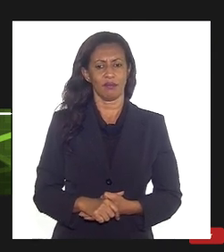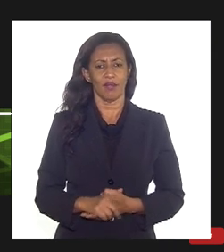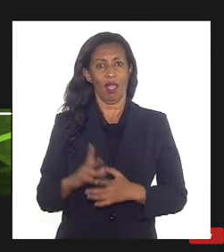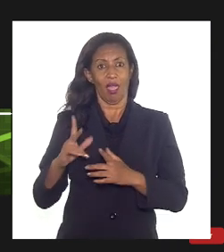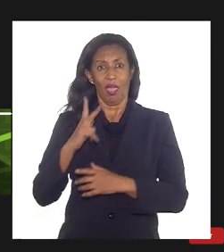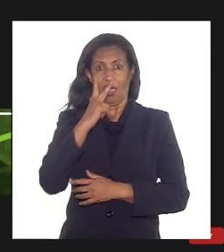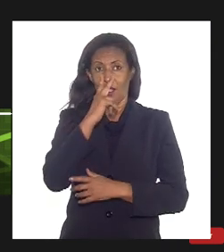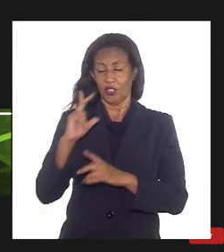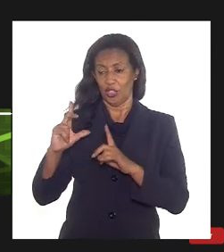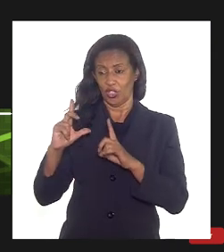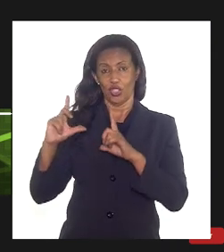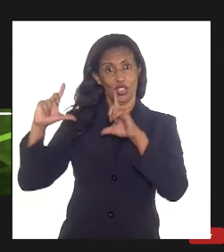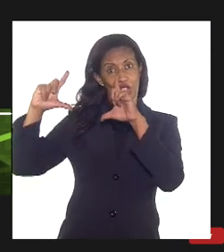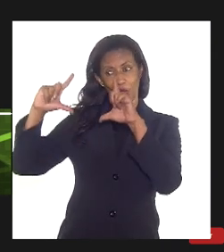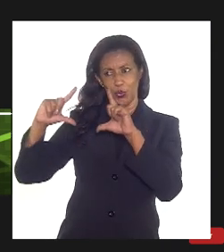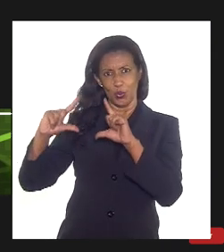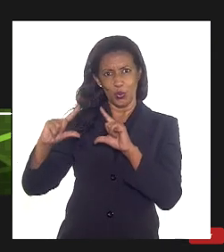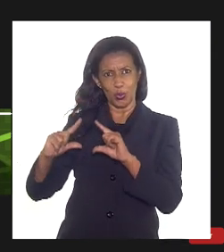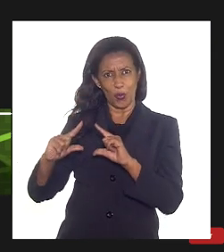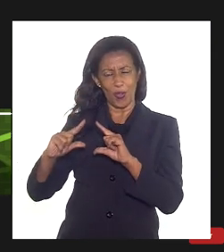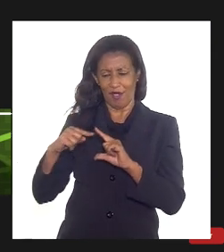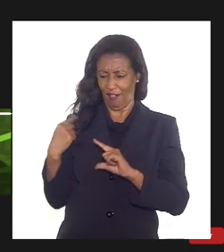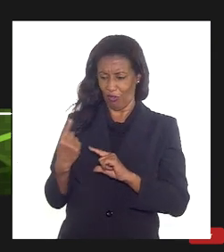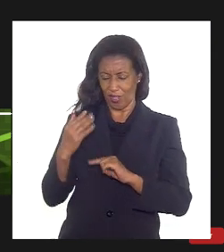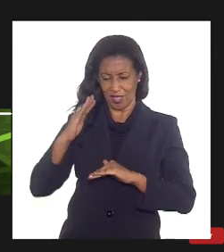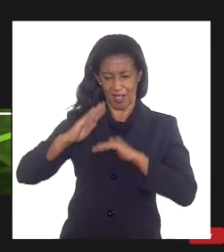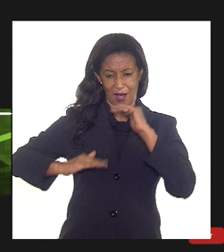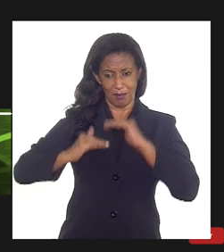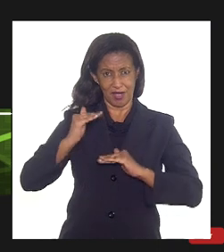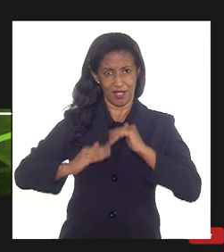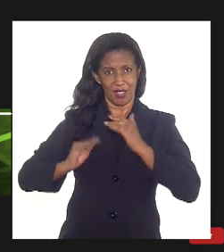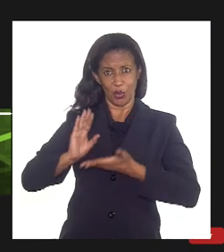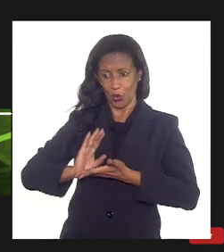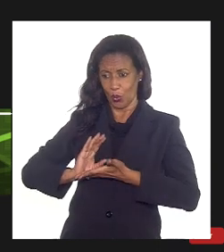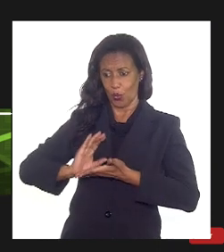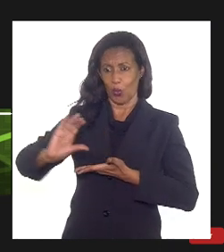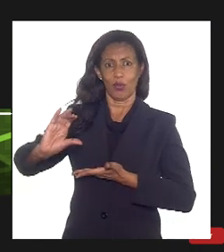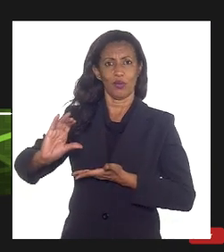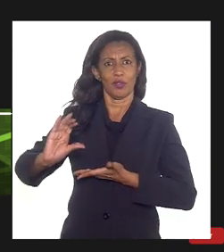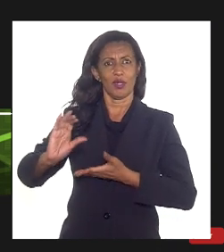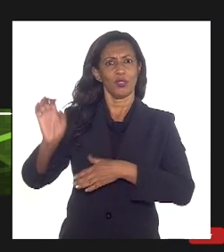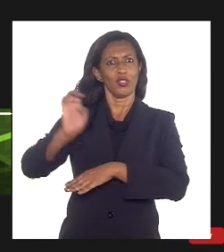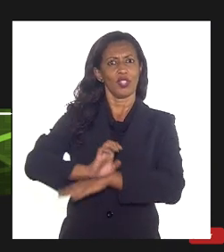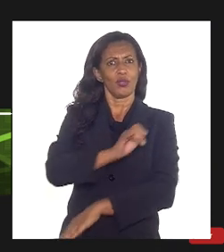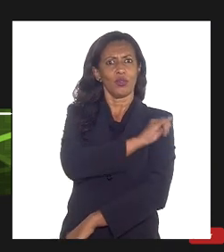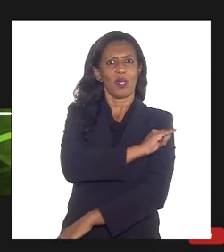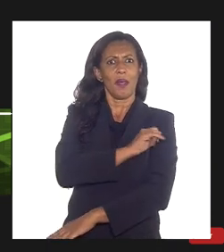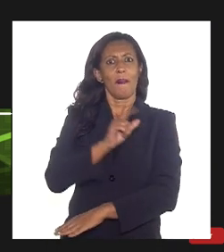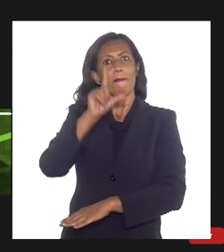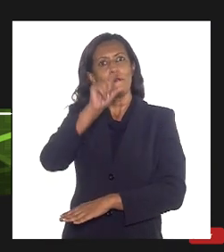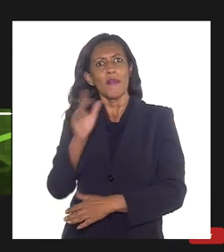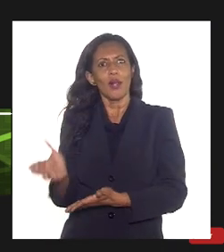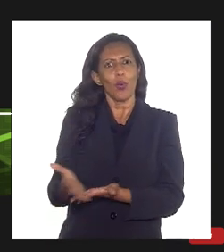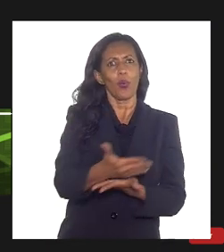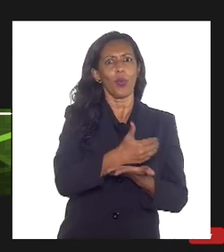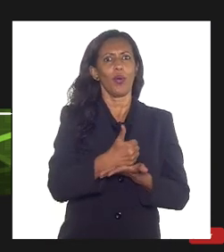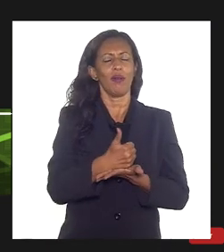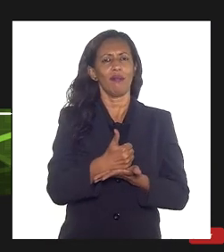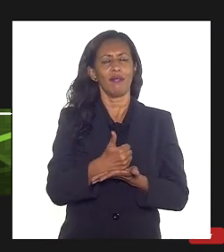diminui reduz a nossa capacidade de beneficiamento no estado do Rio de Janeiro menos a gente arrecada obviamente